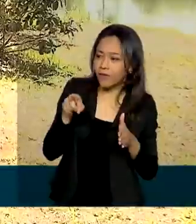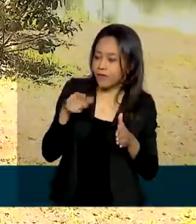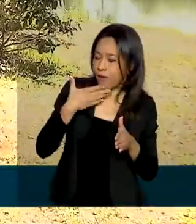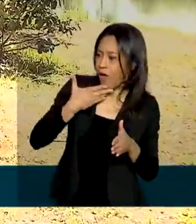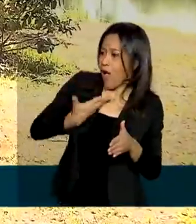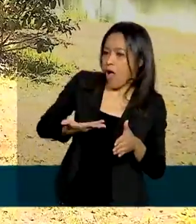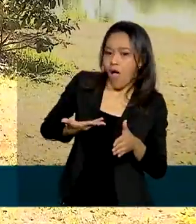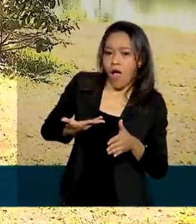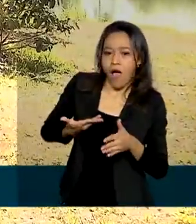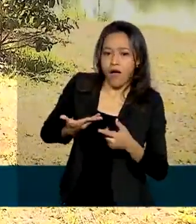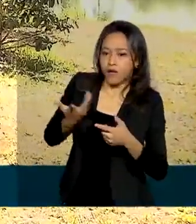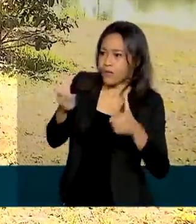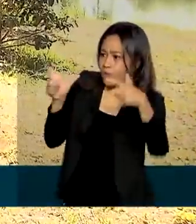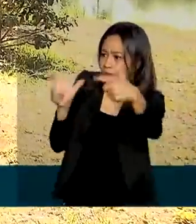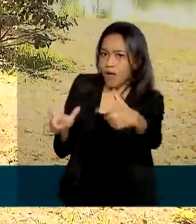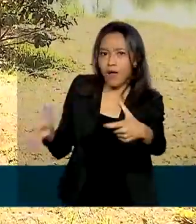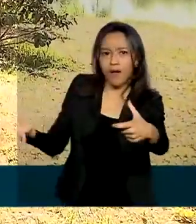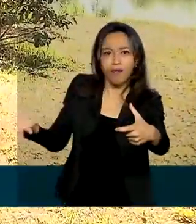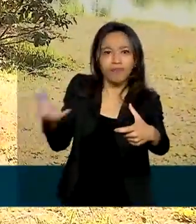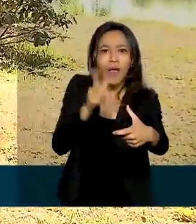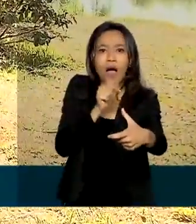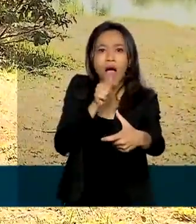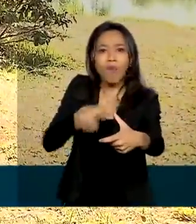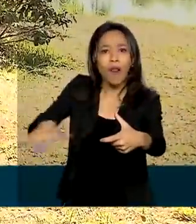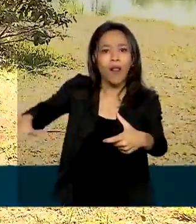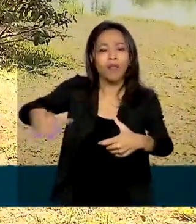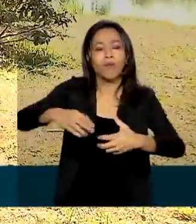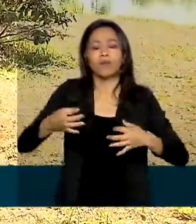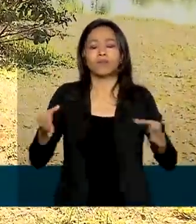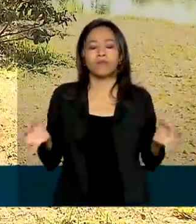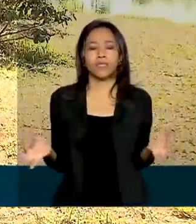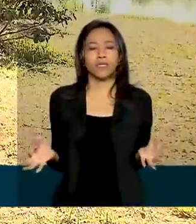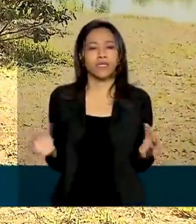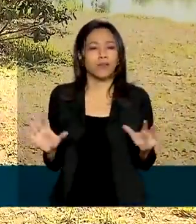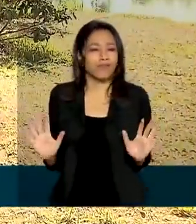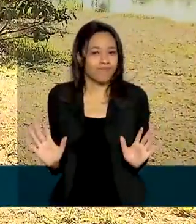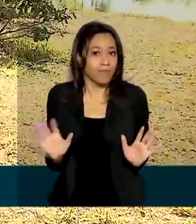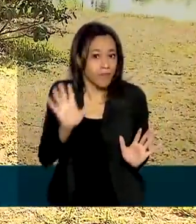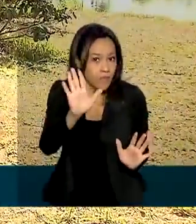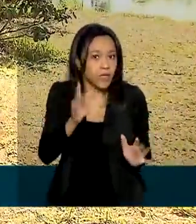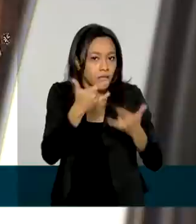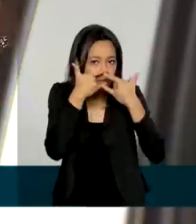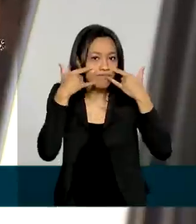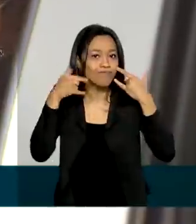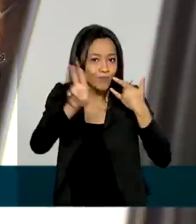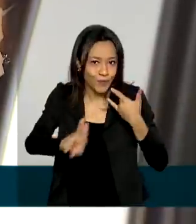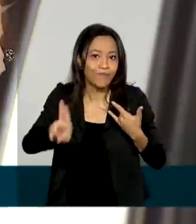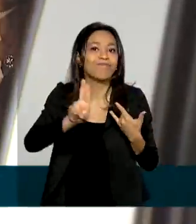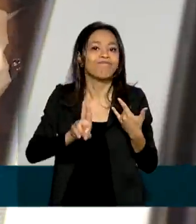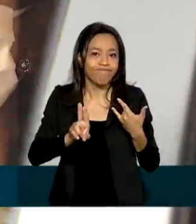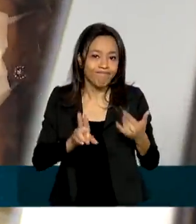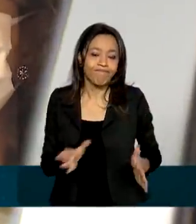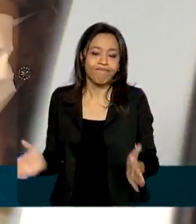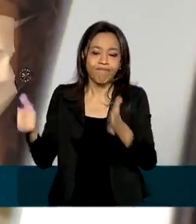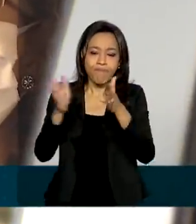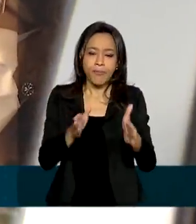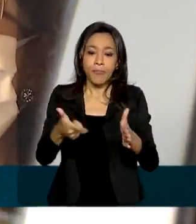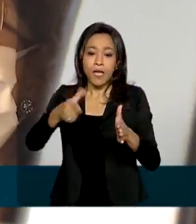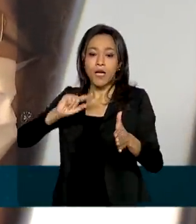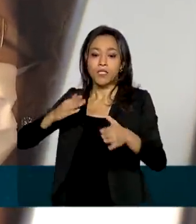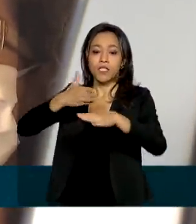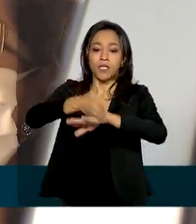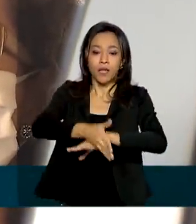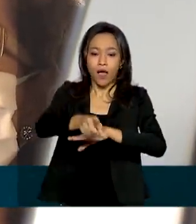surpresas, como esse espaço aqui para meditação. Mas todo mundo tem que usar máscara. Antes de entrar no parque, os